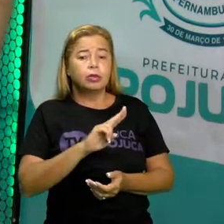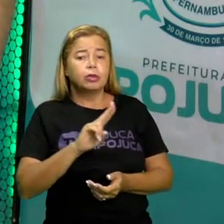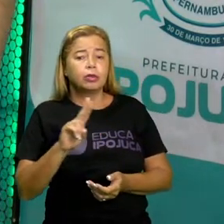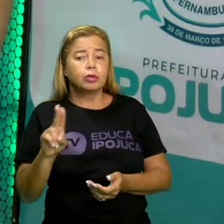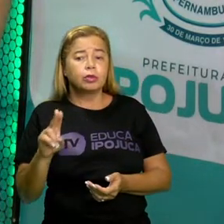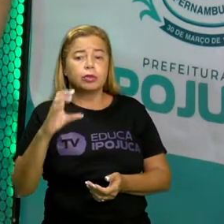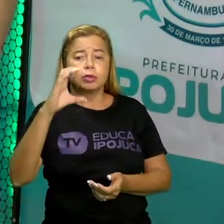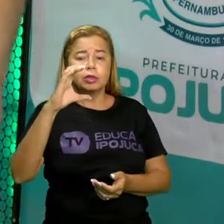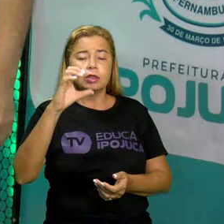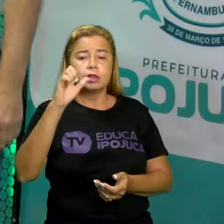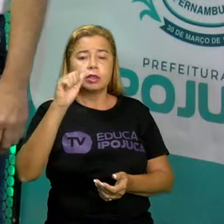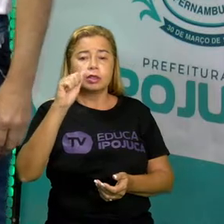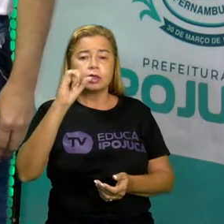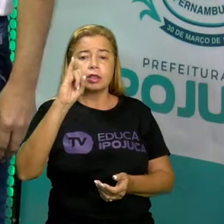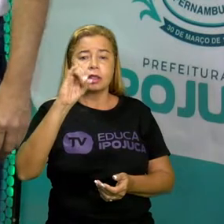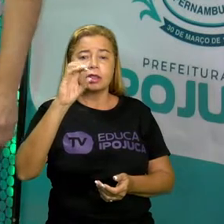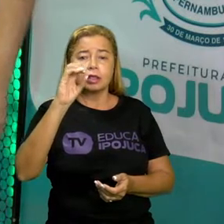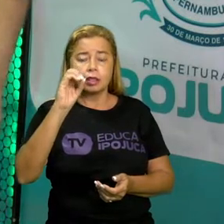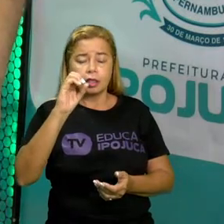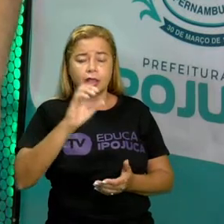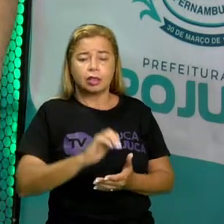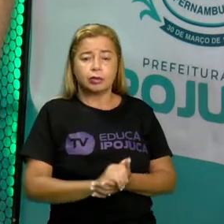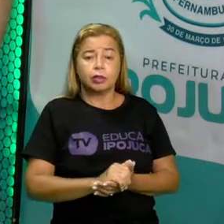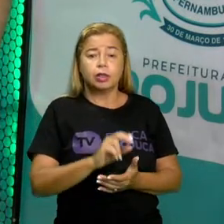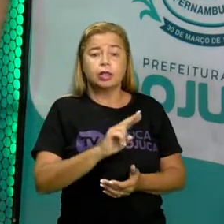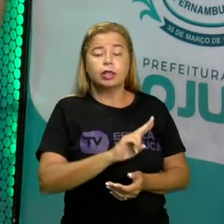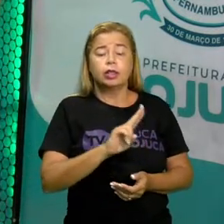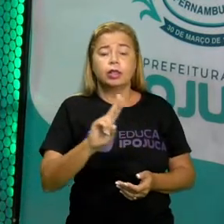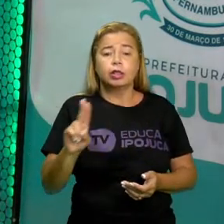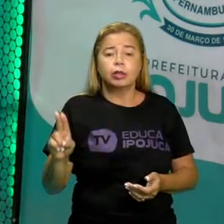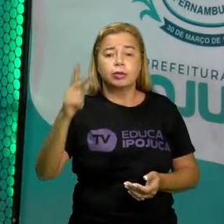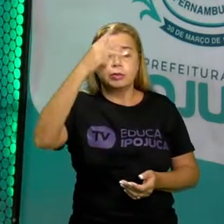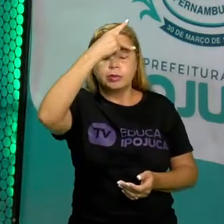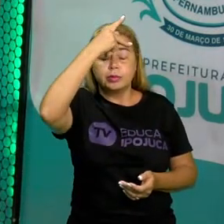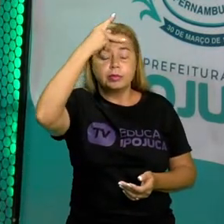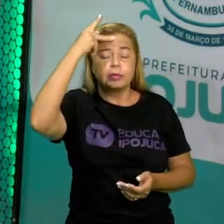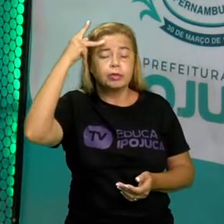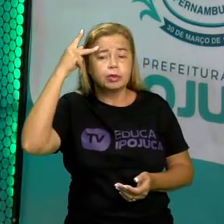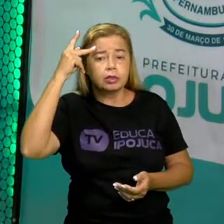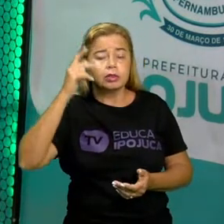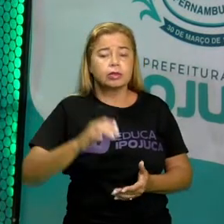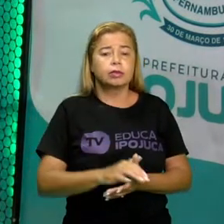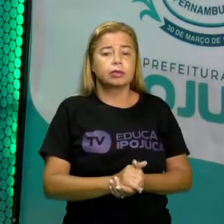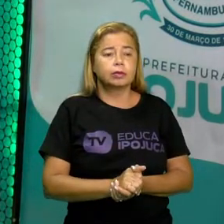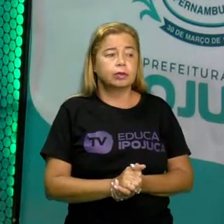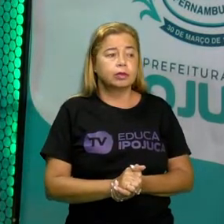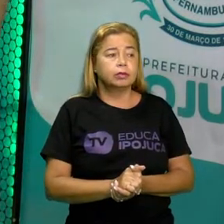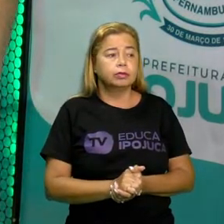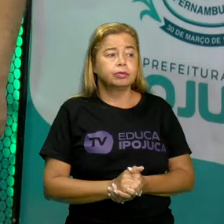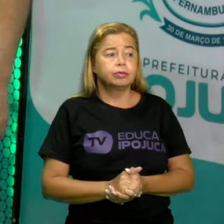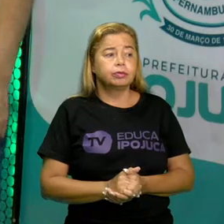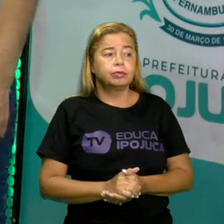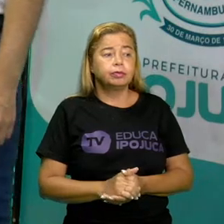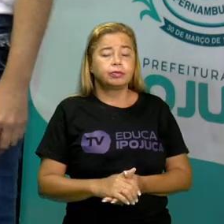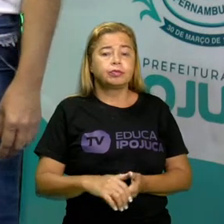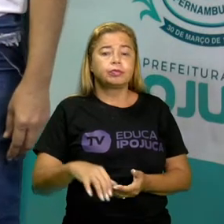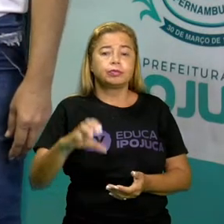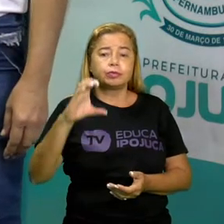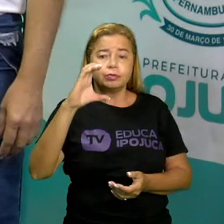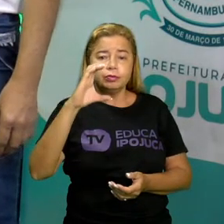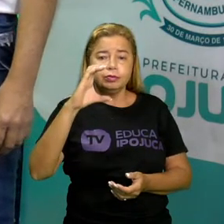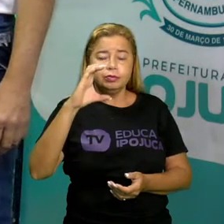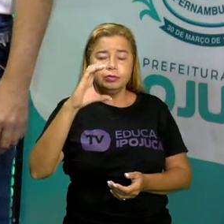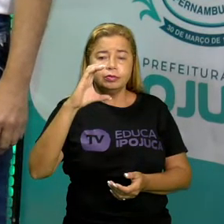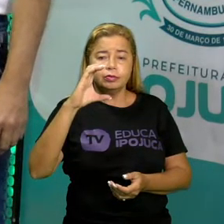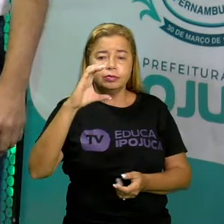a palavra Caio é nome de quê? É o nome de uma pessoa. Então, o C, logo no início